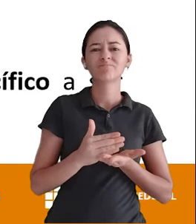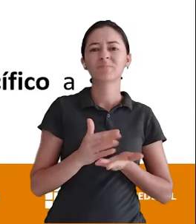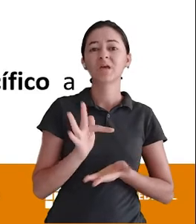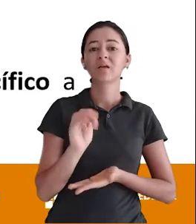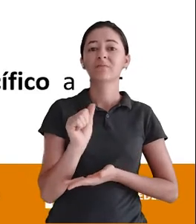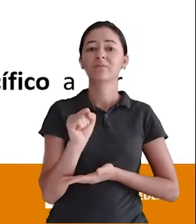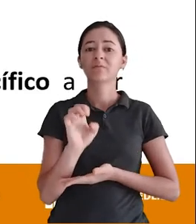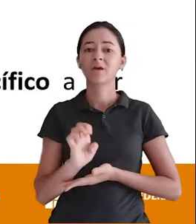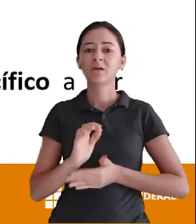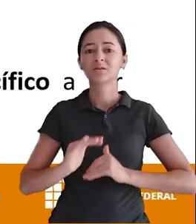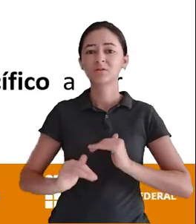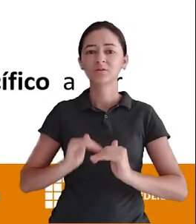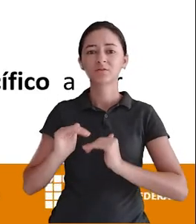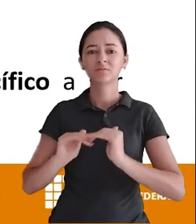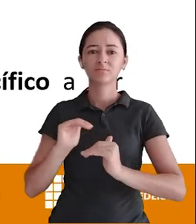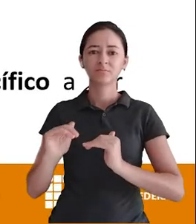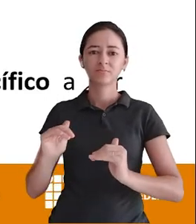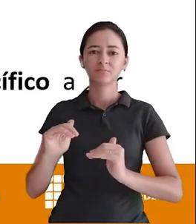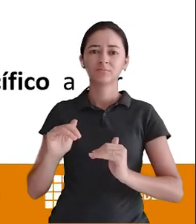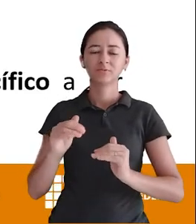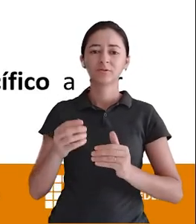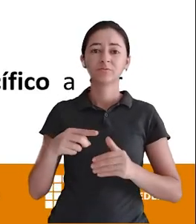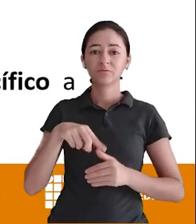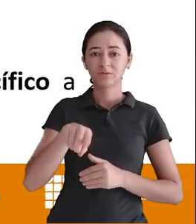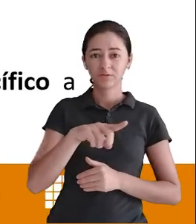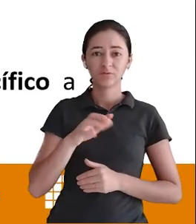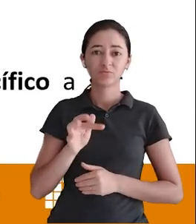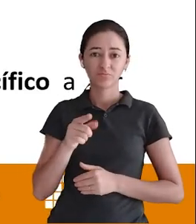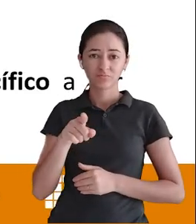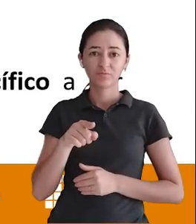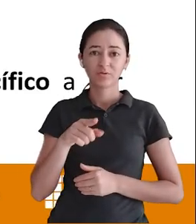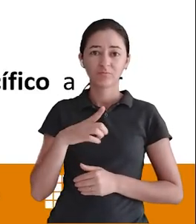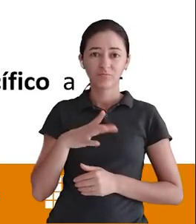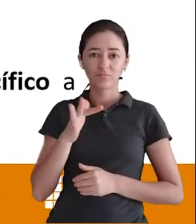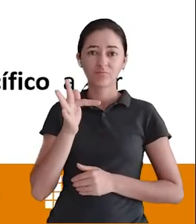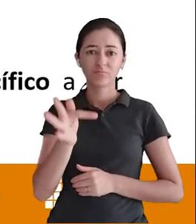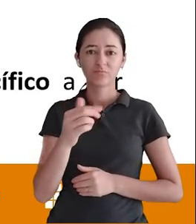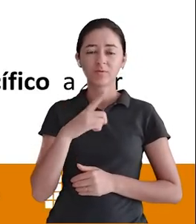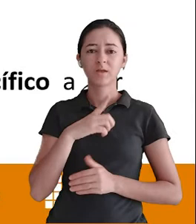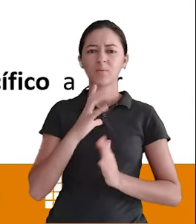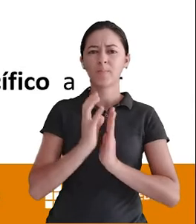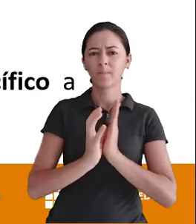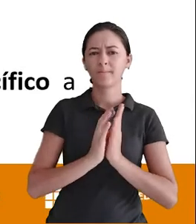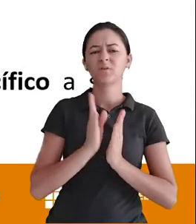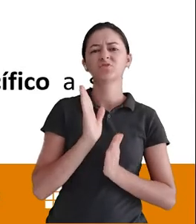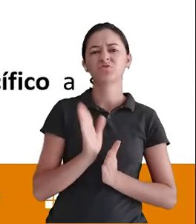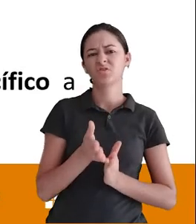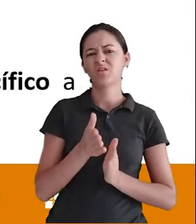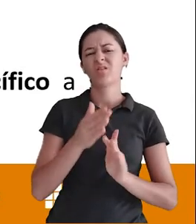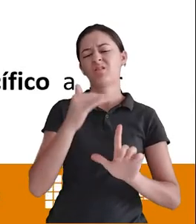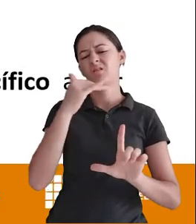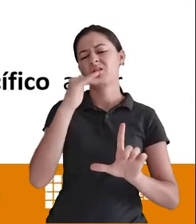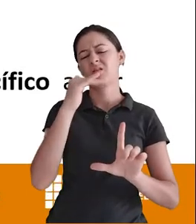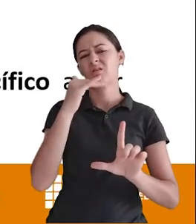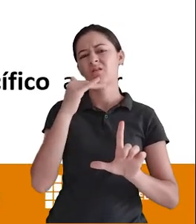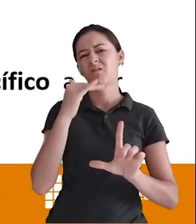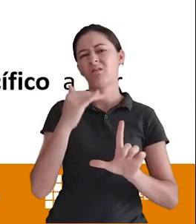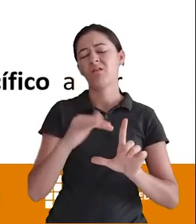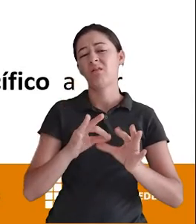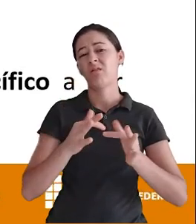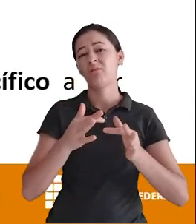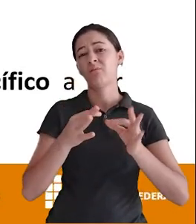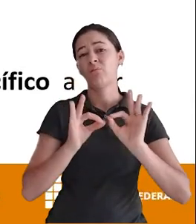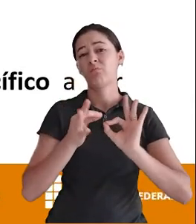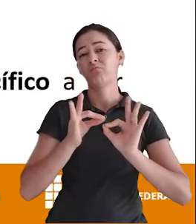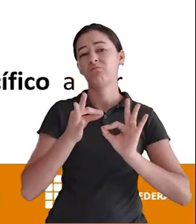vai trabalhar num banco de dados Hoje Que já existe Que já está povoado com dados